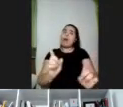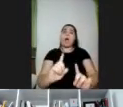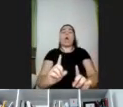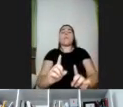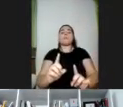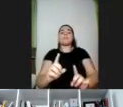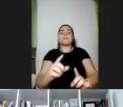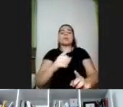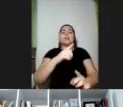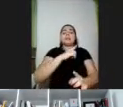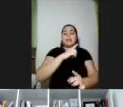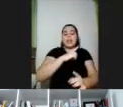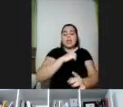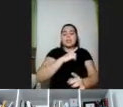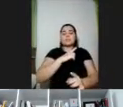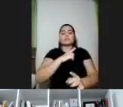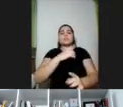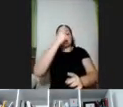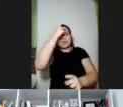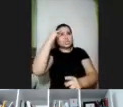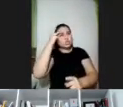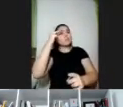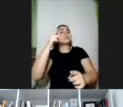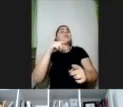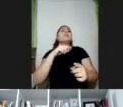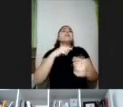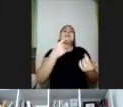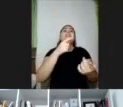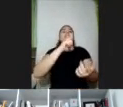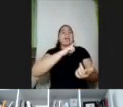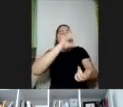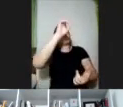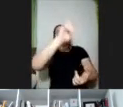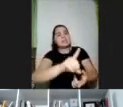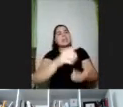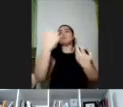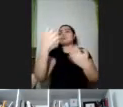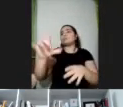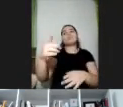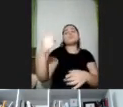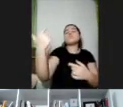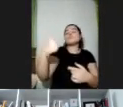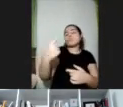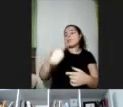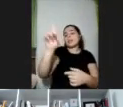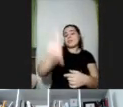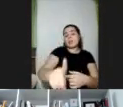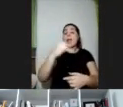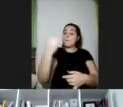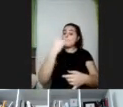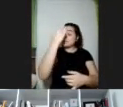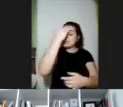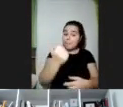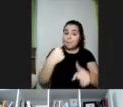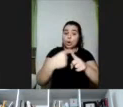objetivas que definem e estabelecem quem tem uma deficiência e quem não tem uma deficiência. Isso é importante ser reconhecido porque isso